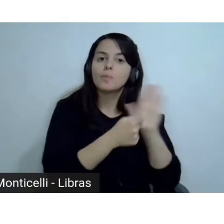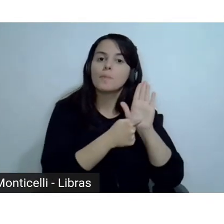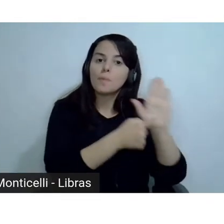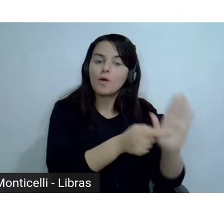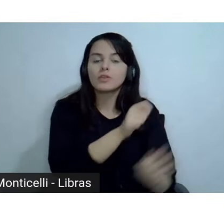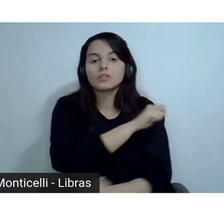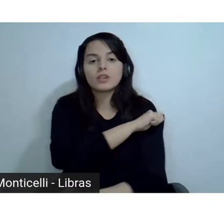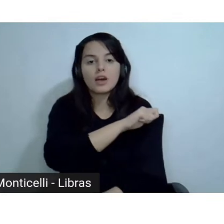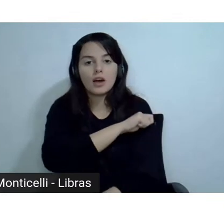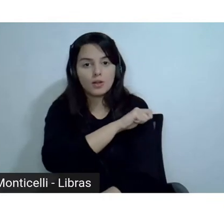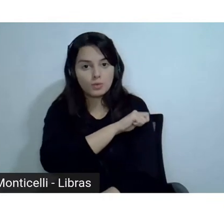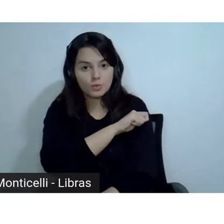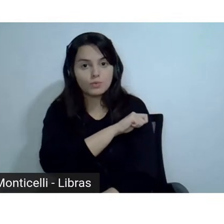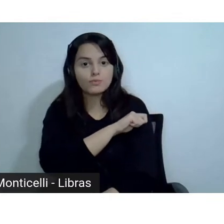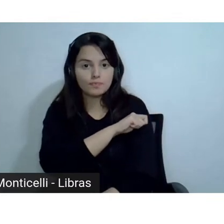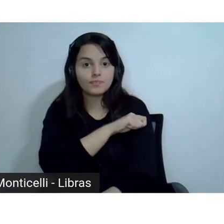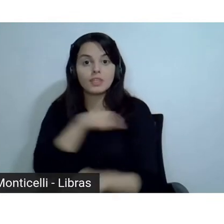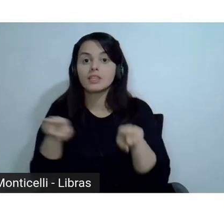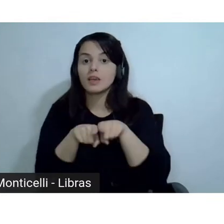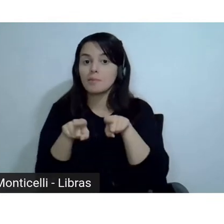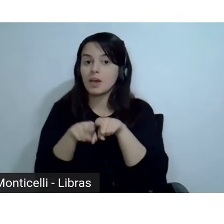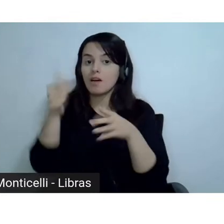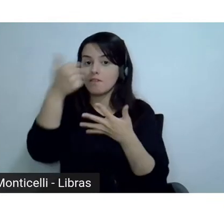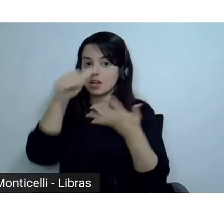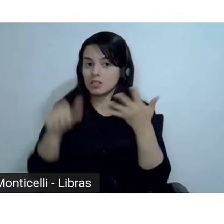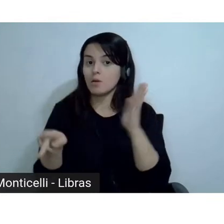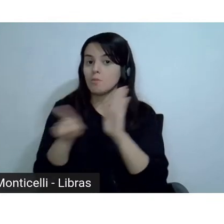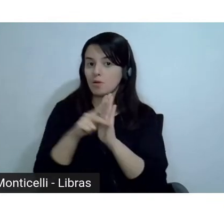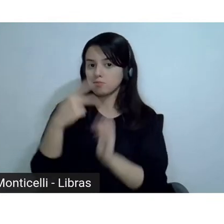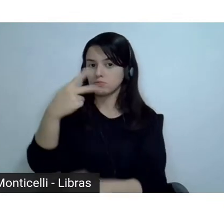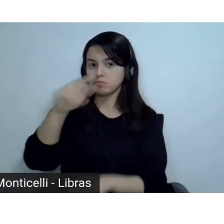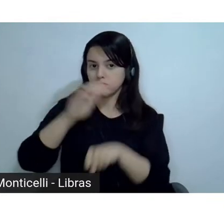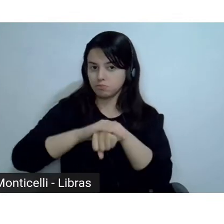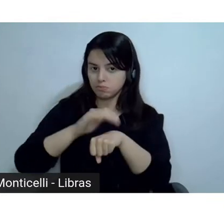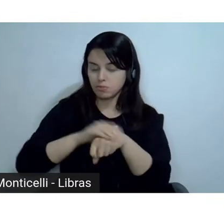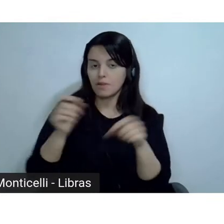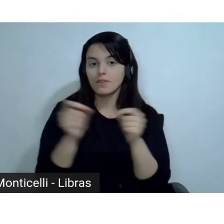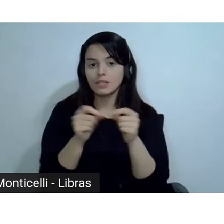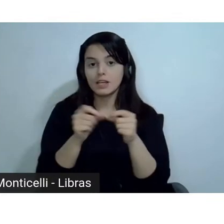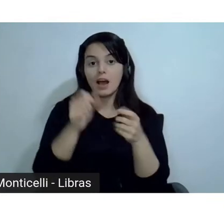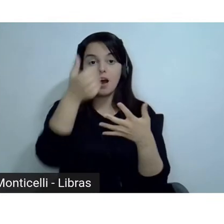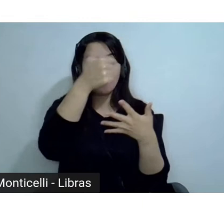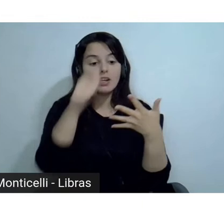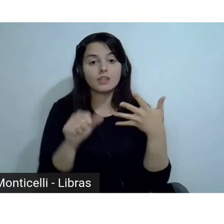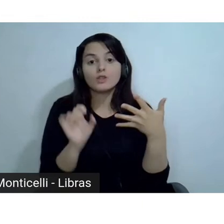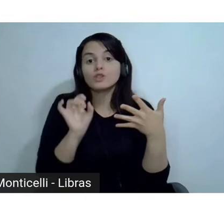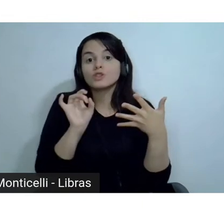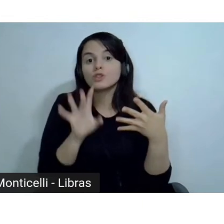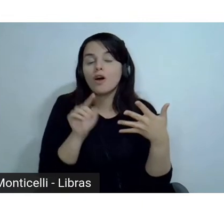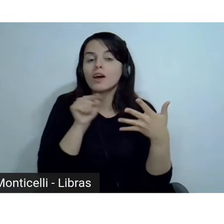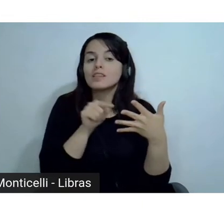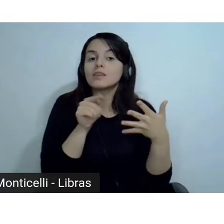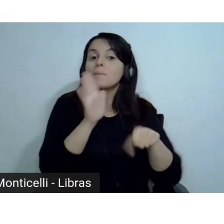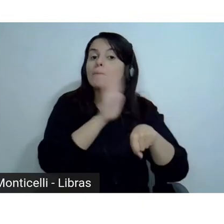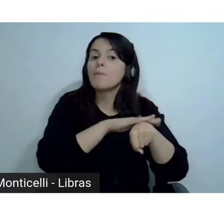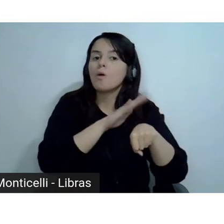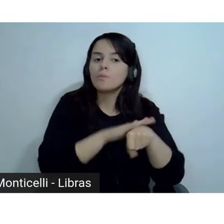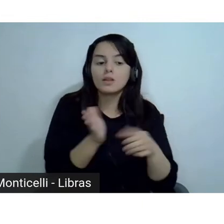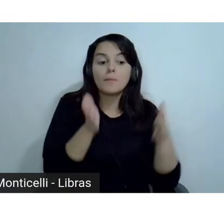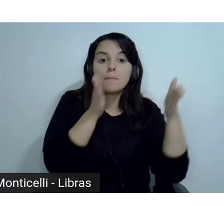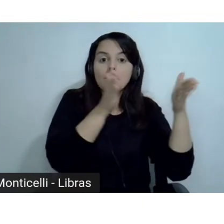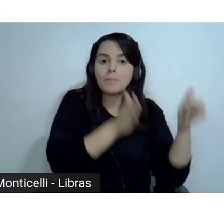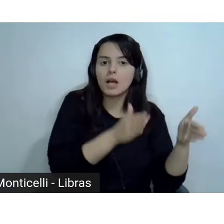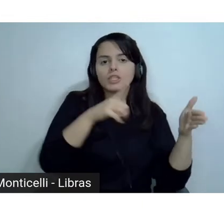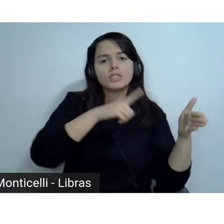avaliação é somente mais um momento deste processo todo formativo, deste processo todo de recuperação